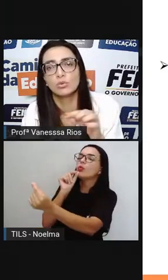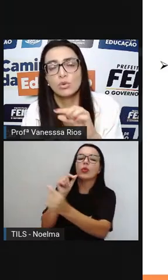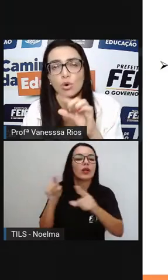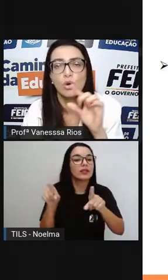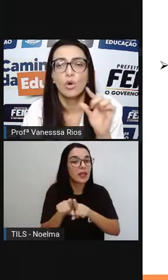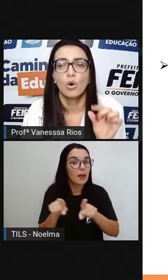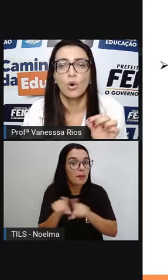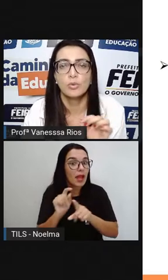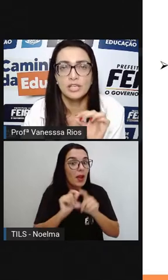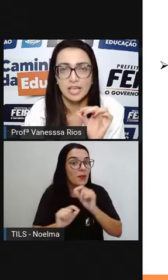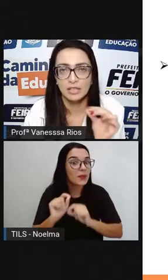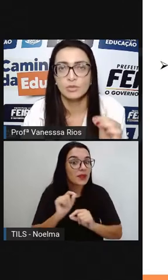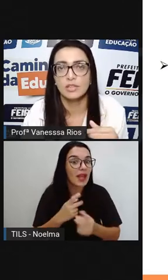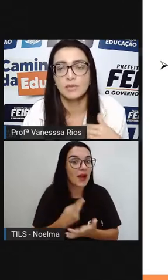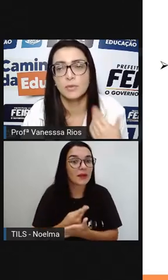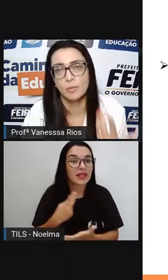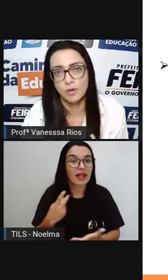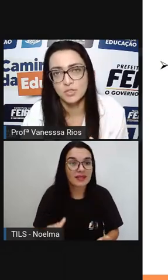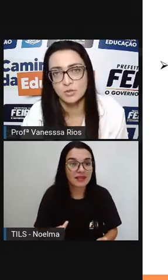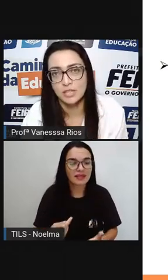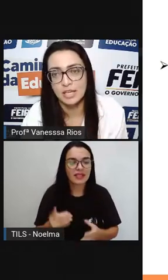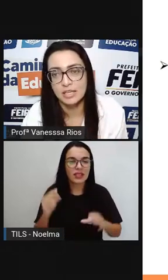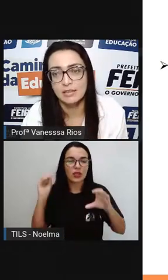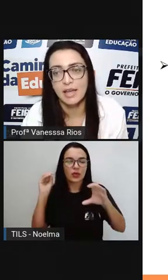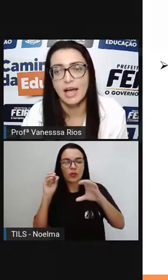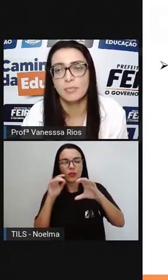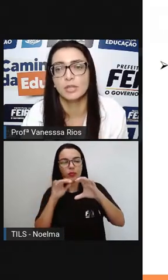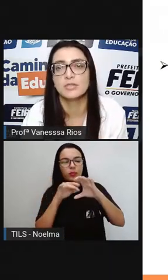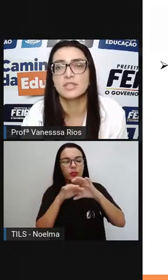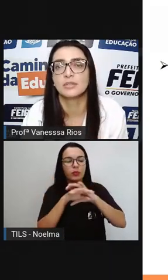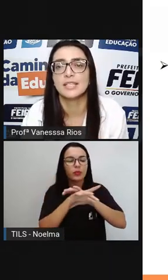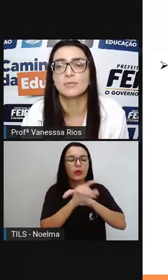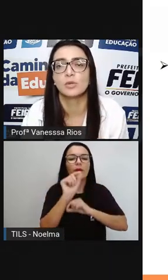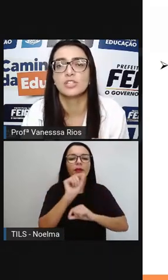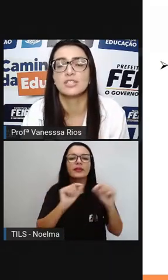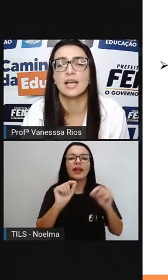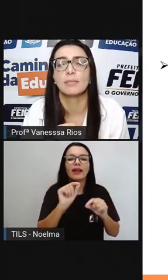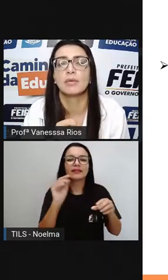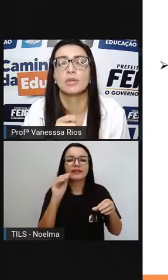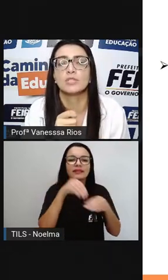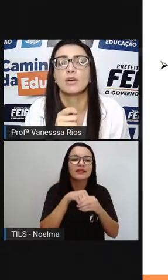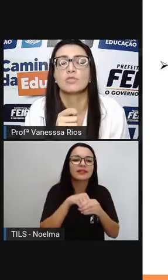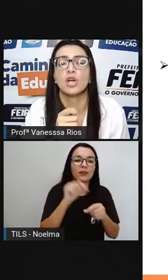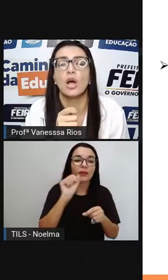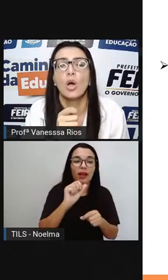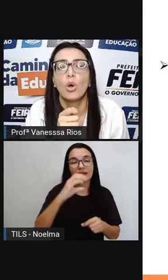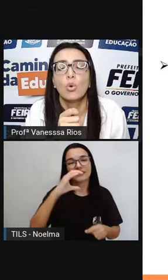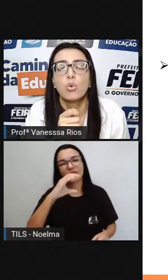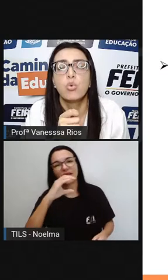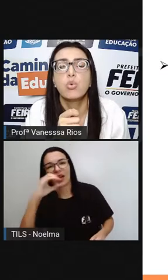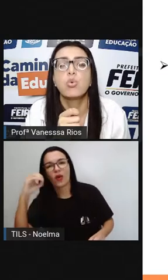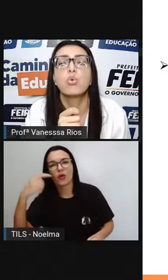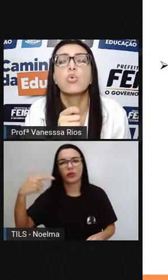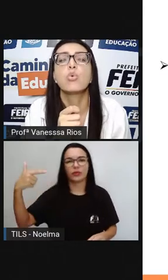canudo ou o brinquedo que proporciona aí, né? A produção das bolhas de sabão. Nós vamos, ó,